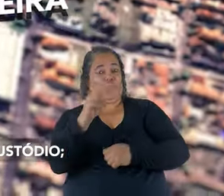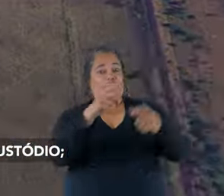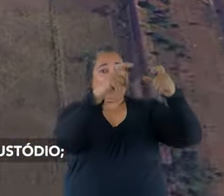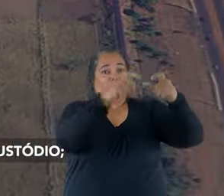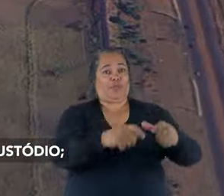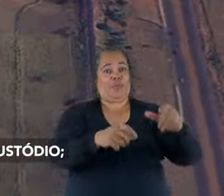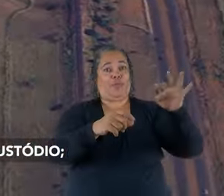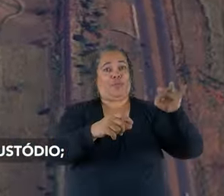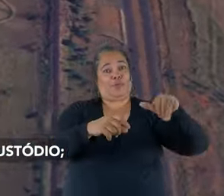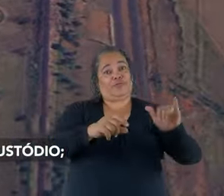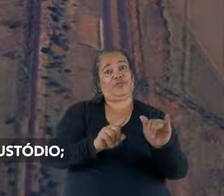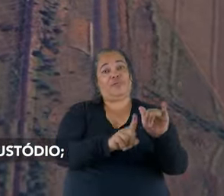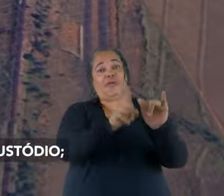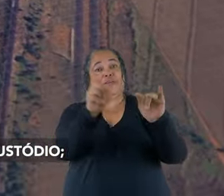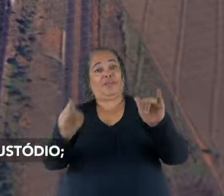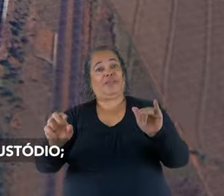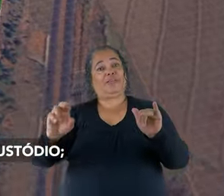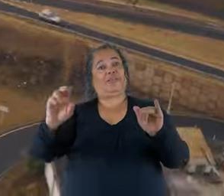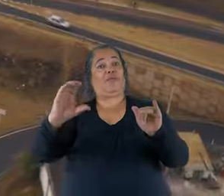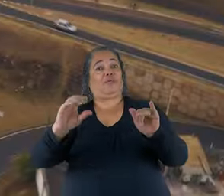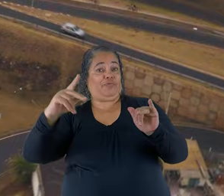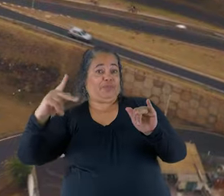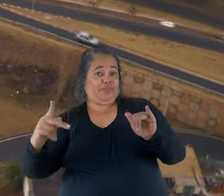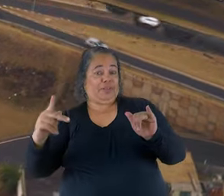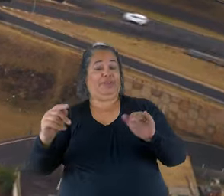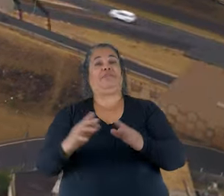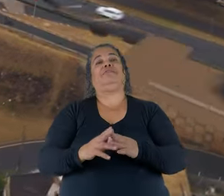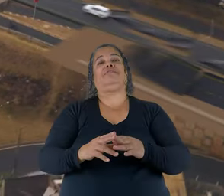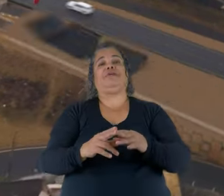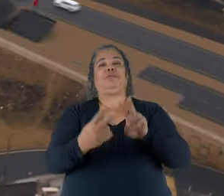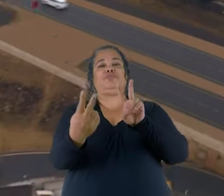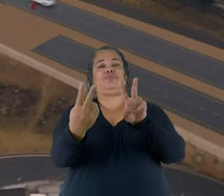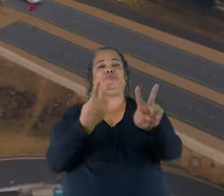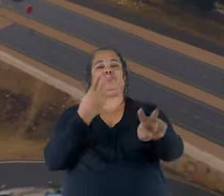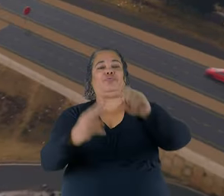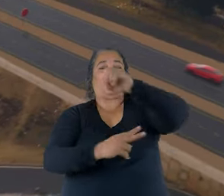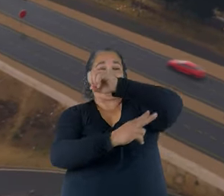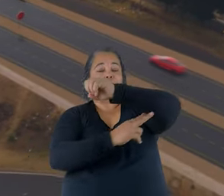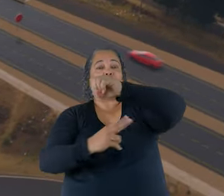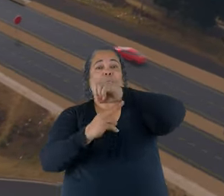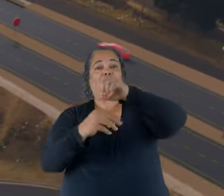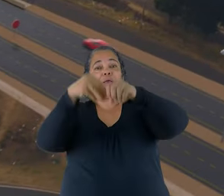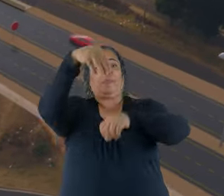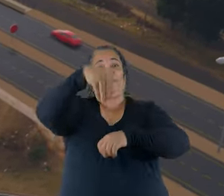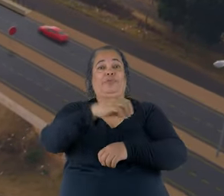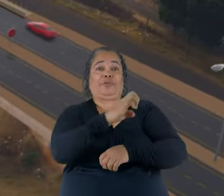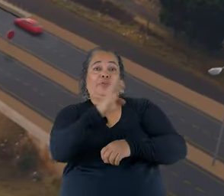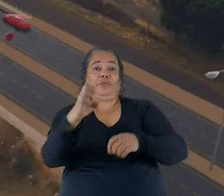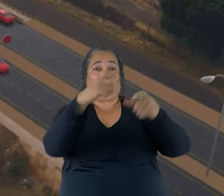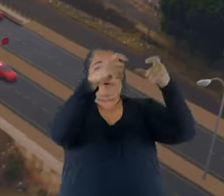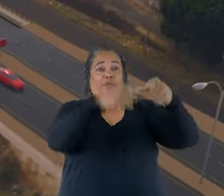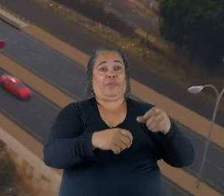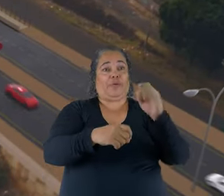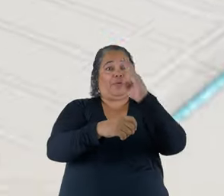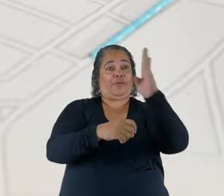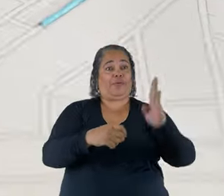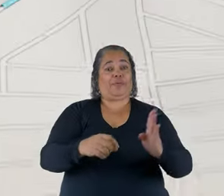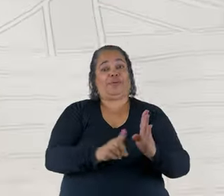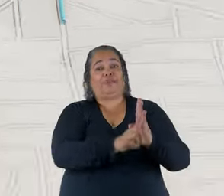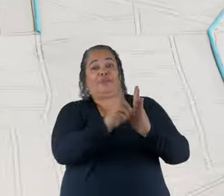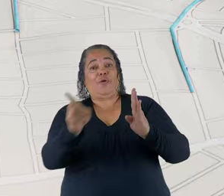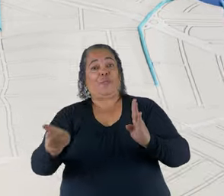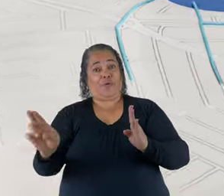Guarama e outra ligando o Tibere ao custódio. A duplicação do viaduto da Monsenhor Eduardo ligando o bairro Brasil com o Roosevelt.